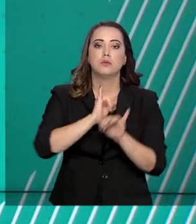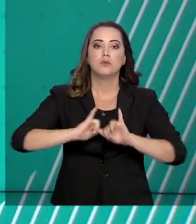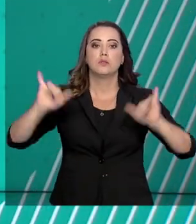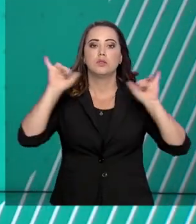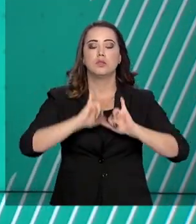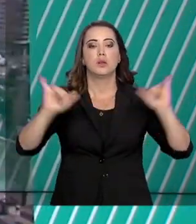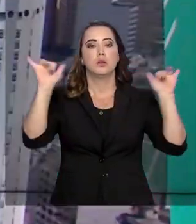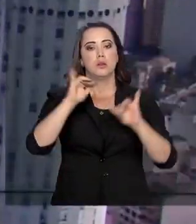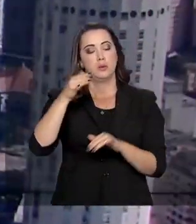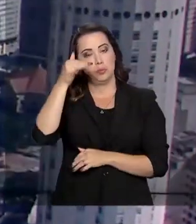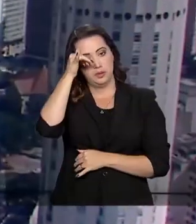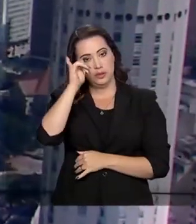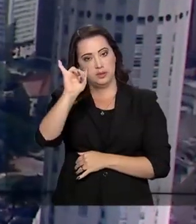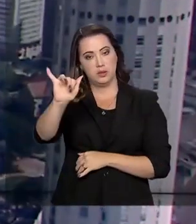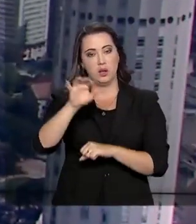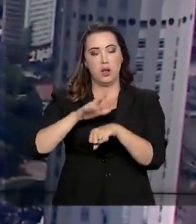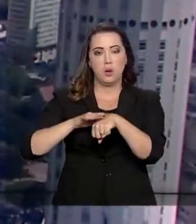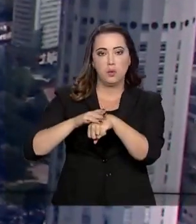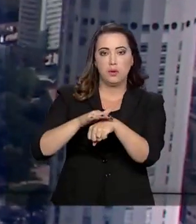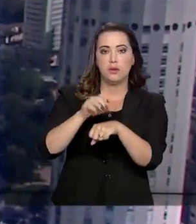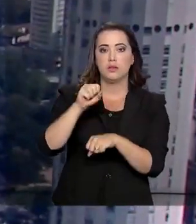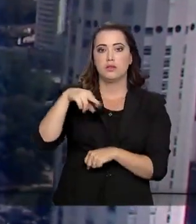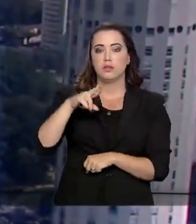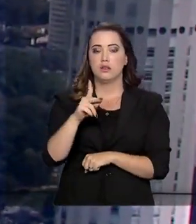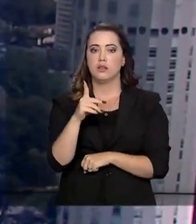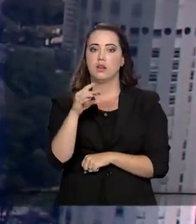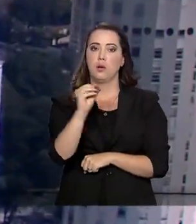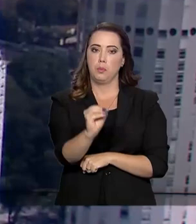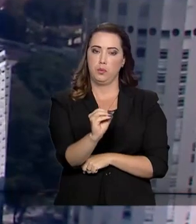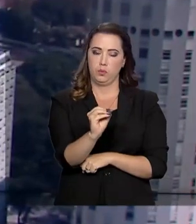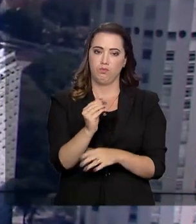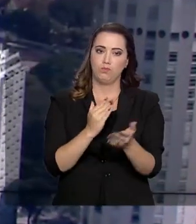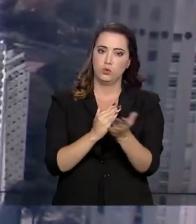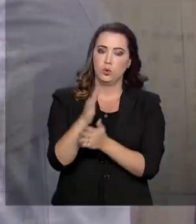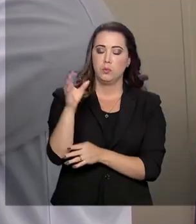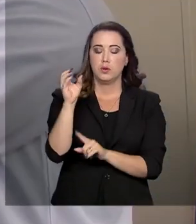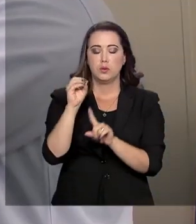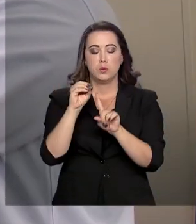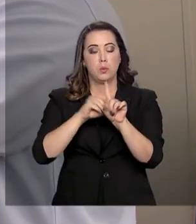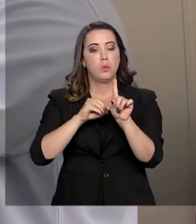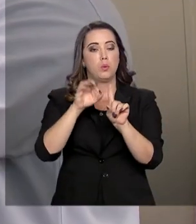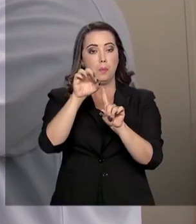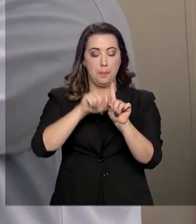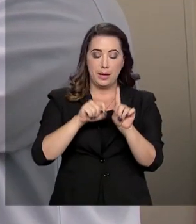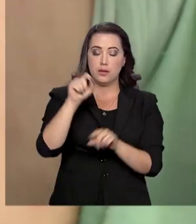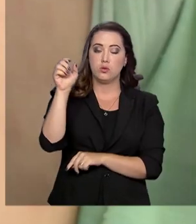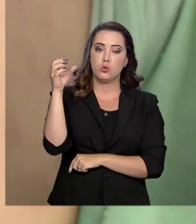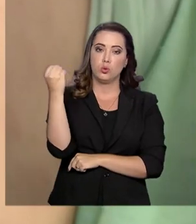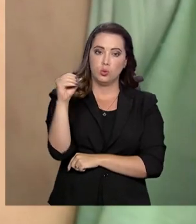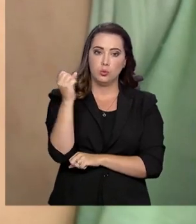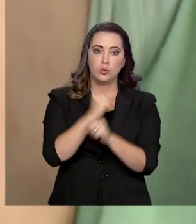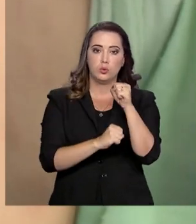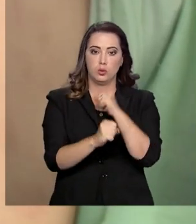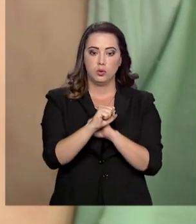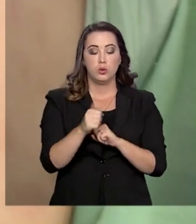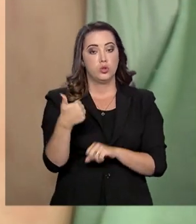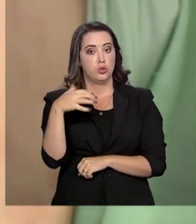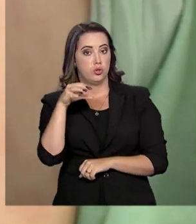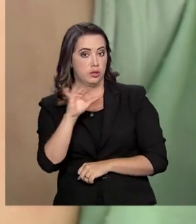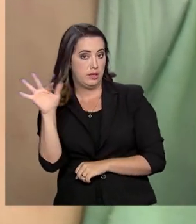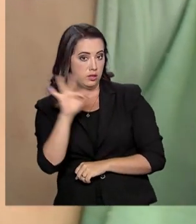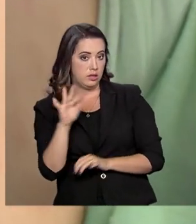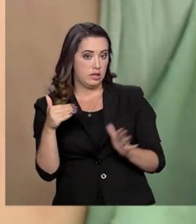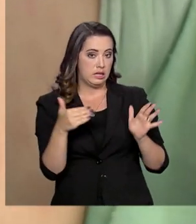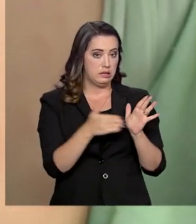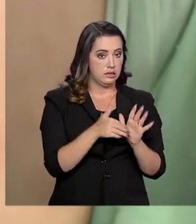sarampo, que teve início com o surto da doença em outubro do ano passado. O período de mobilização será de 10 de fevereiro